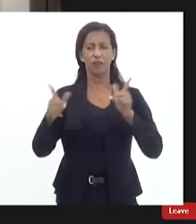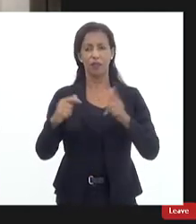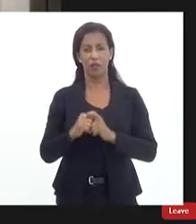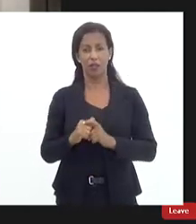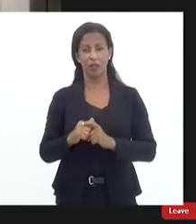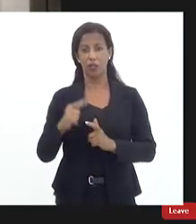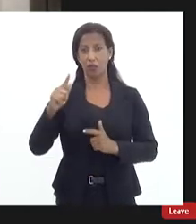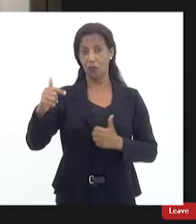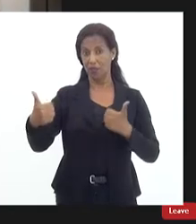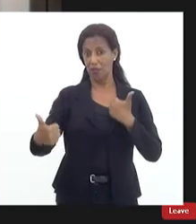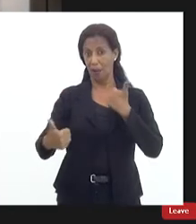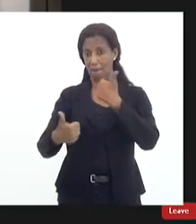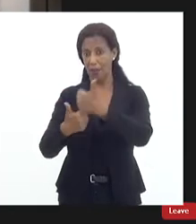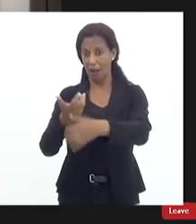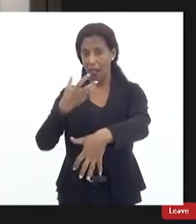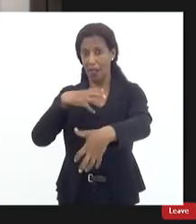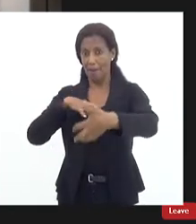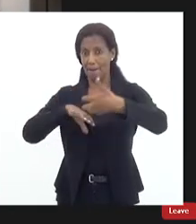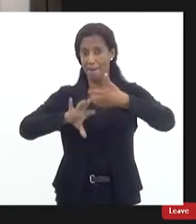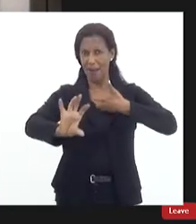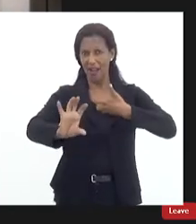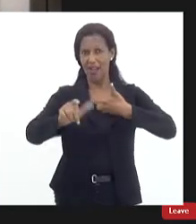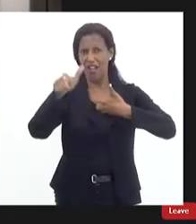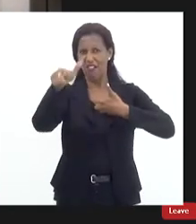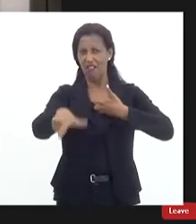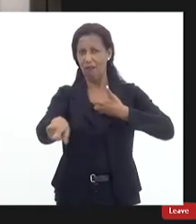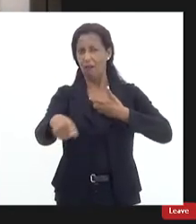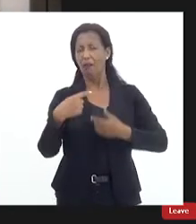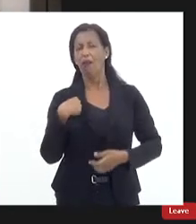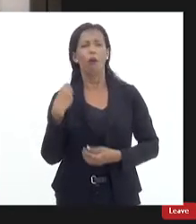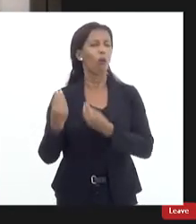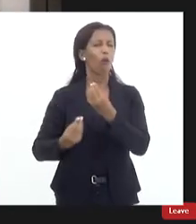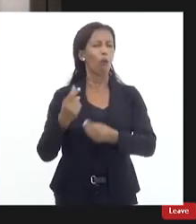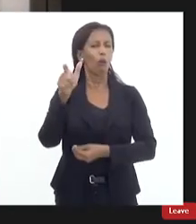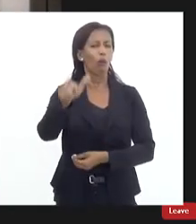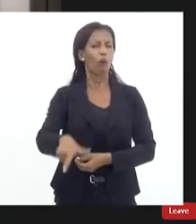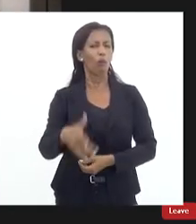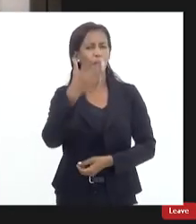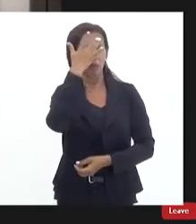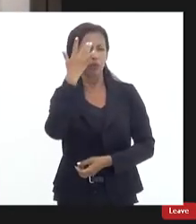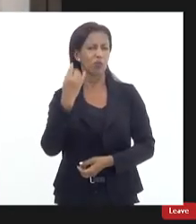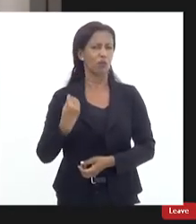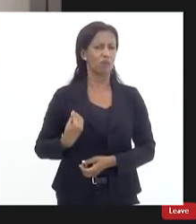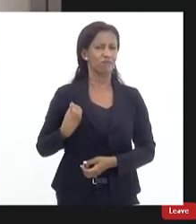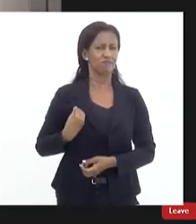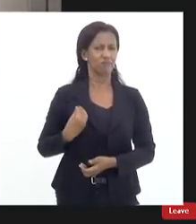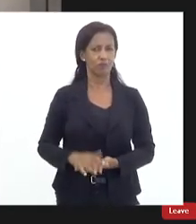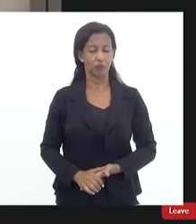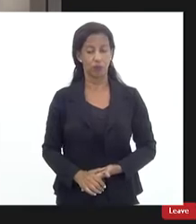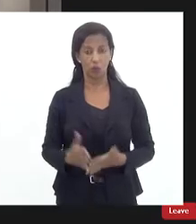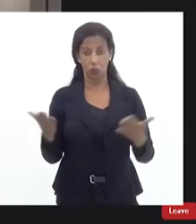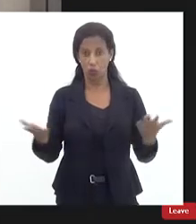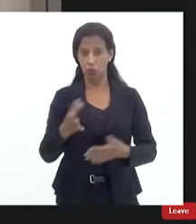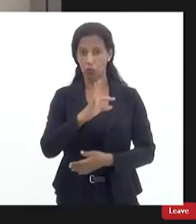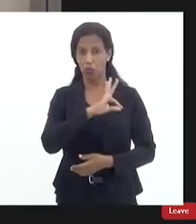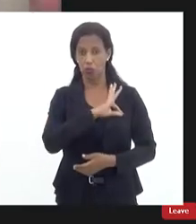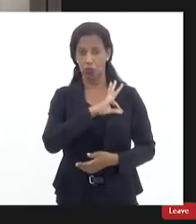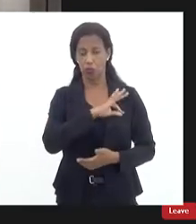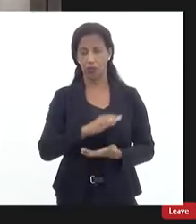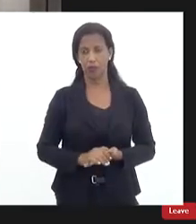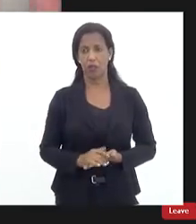colocar no lugar daquela pessoa que está ali que está tentando defender policial hoje gente se